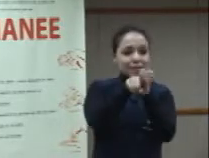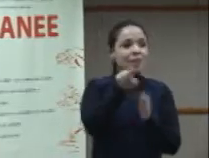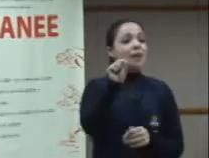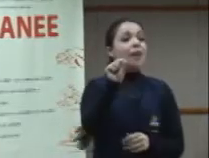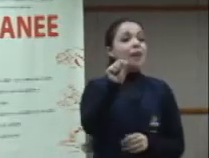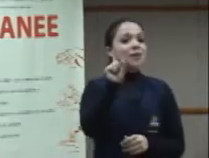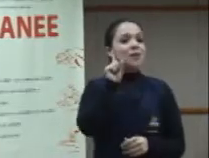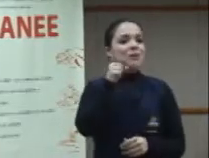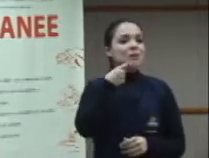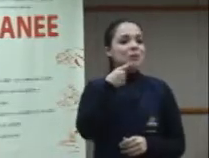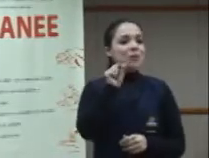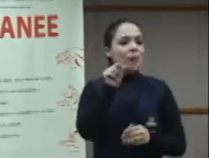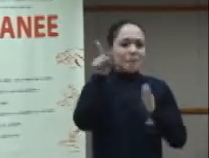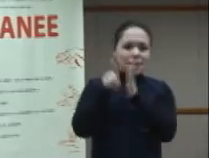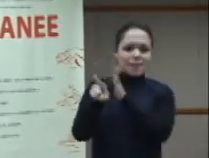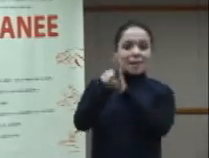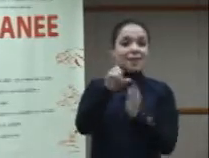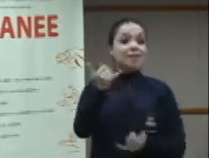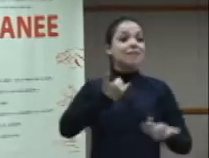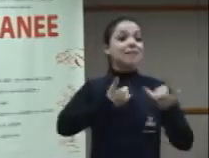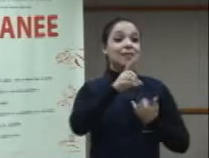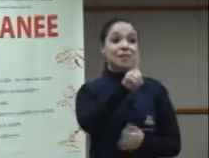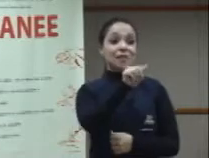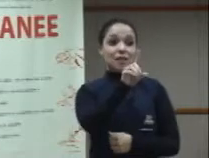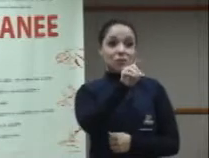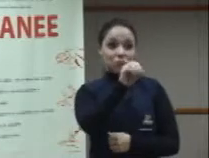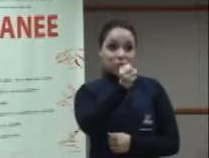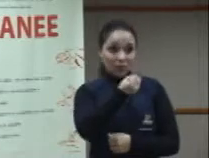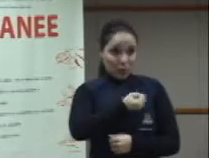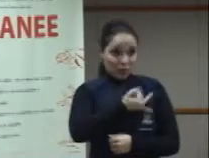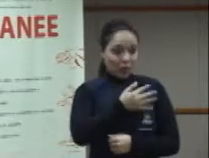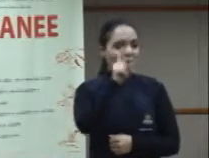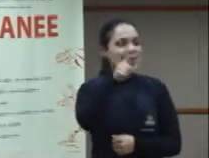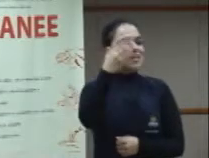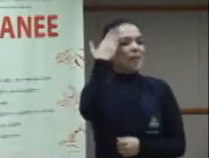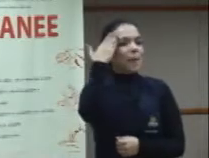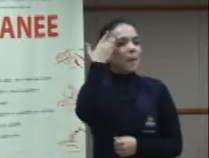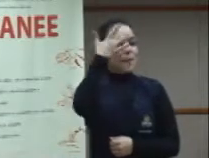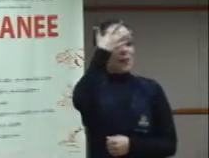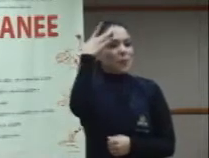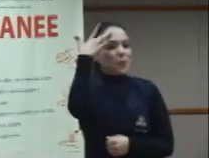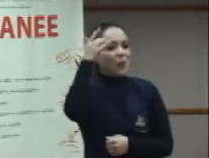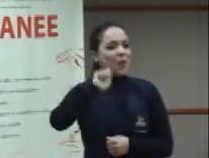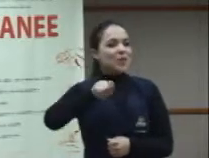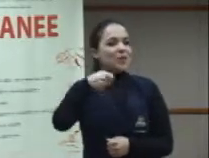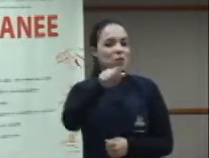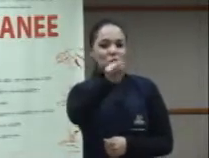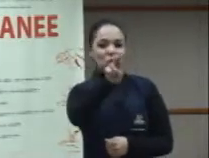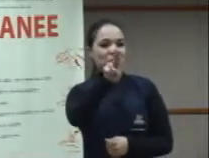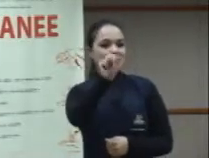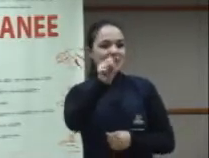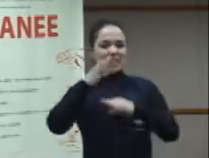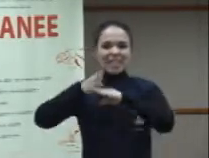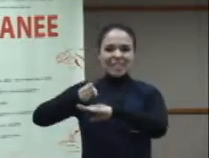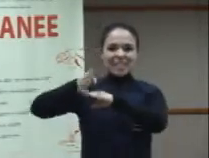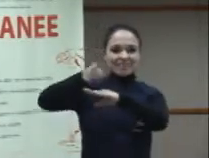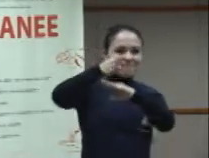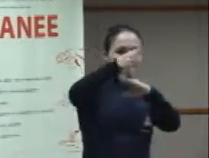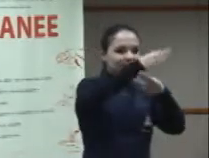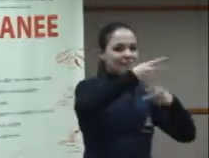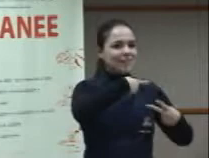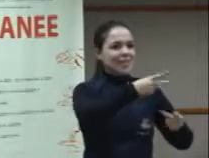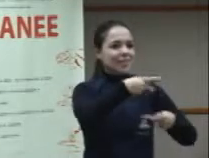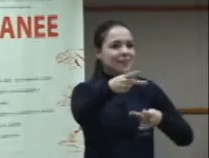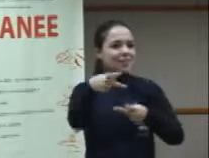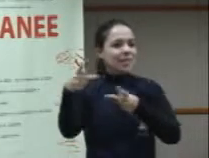agentes de saúde pública. Por incrível que pareça, porque eles é que entram em todos os lugares, em todos os vilarejos, em todos